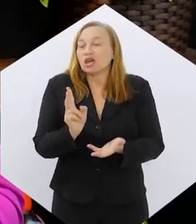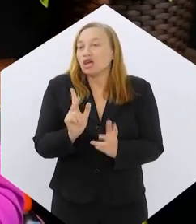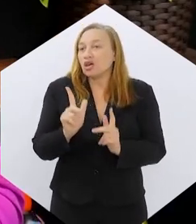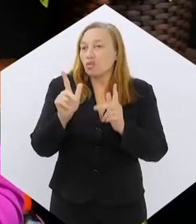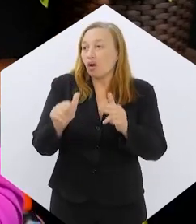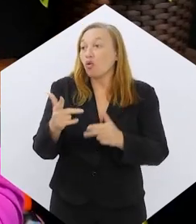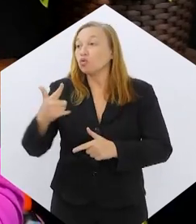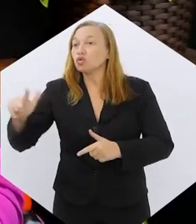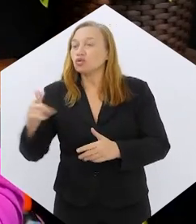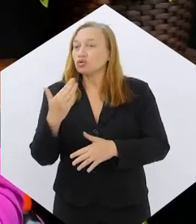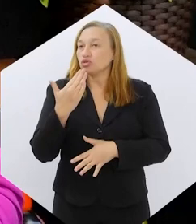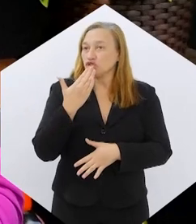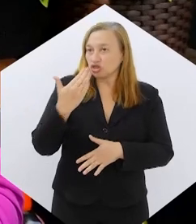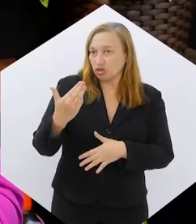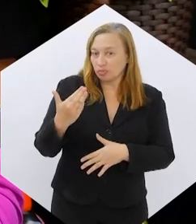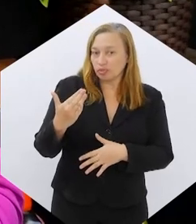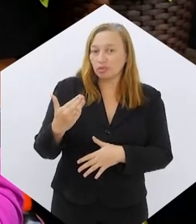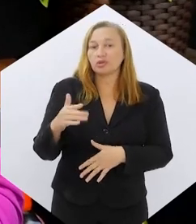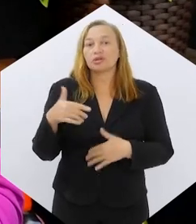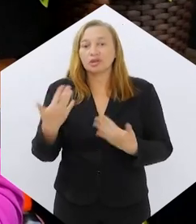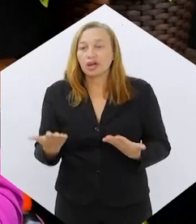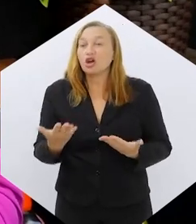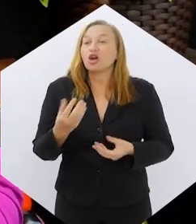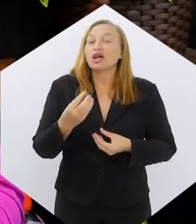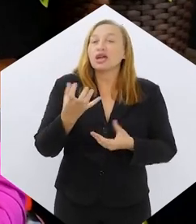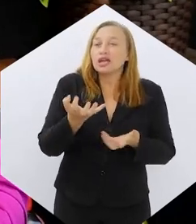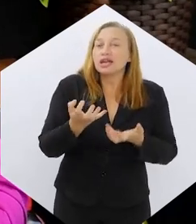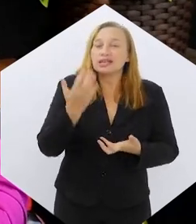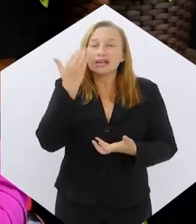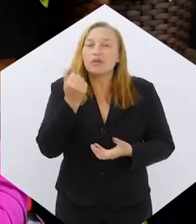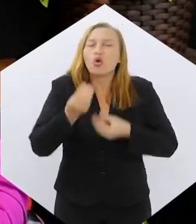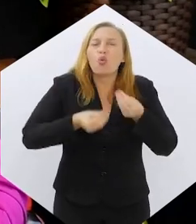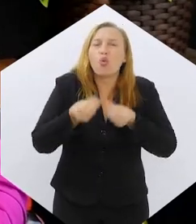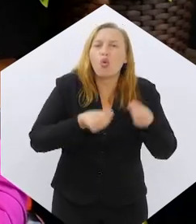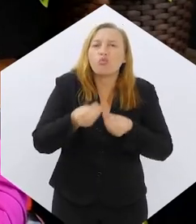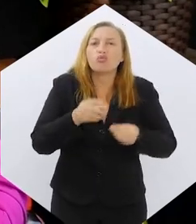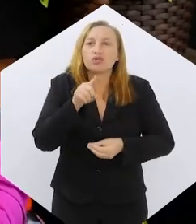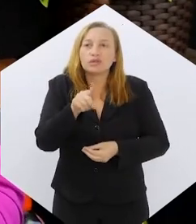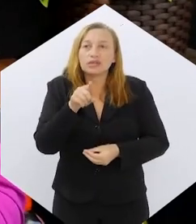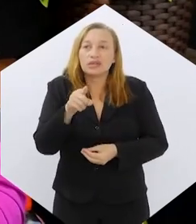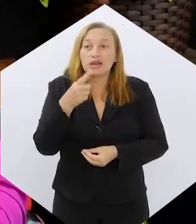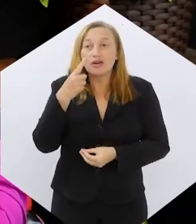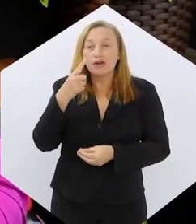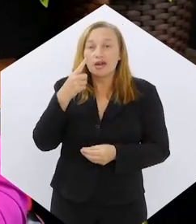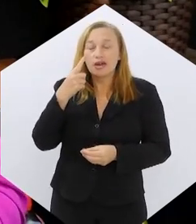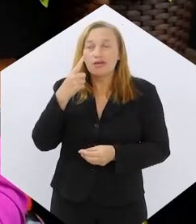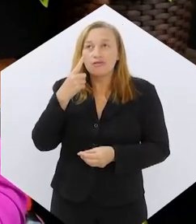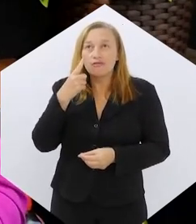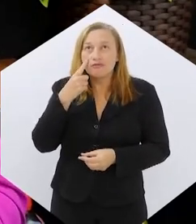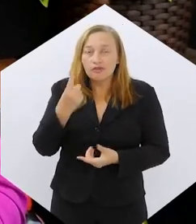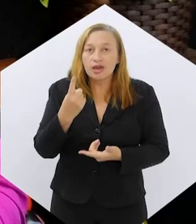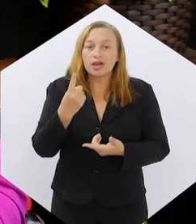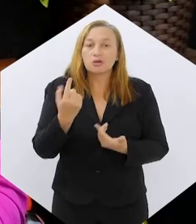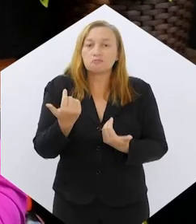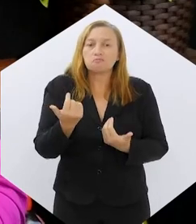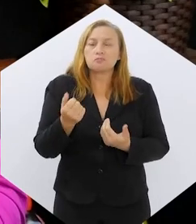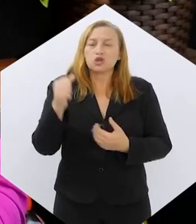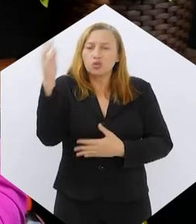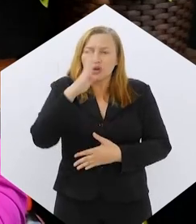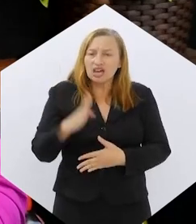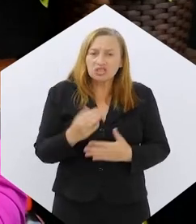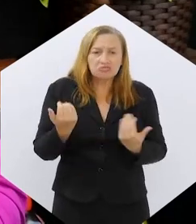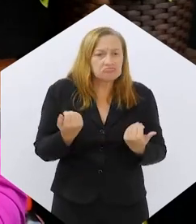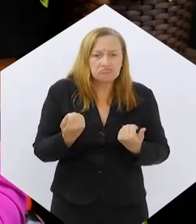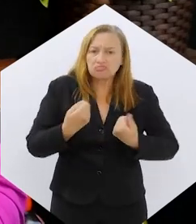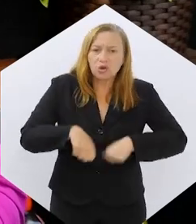médica. queria que você falasse para a gente um pouquinho a respeito disso, como que você enxerga o Brasil não precisar dessa indicação médica, né,